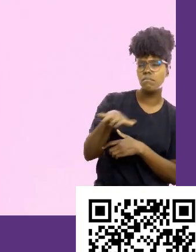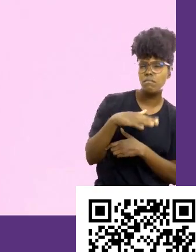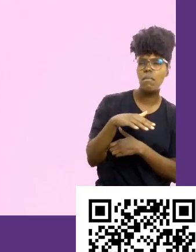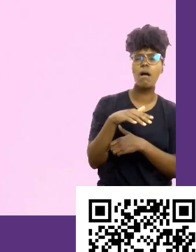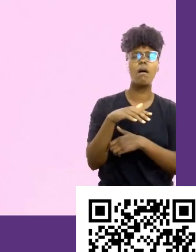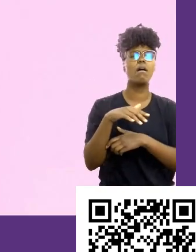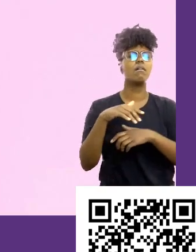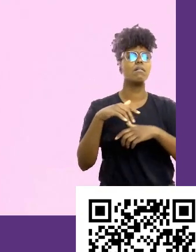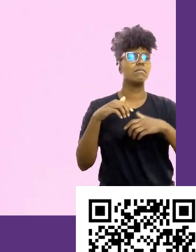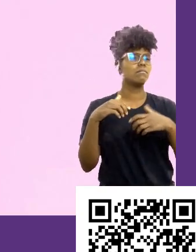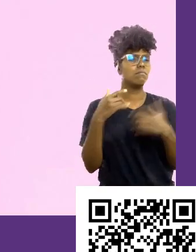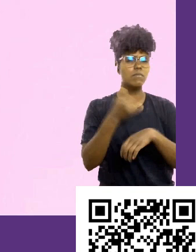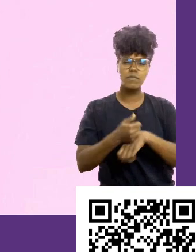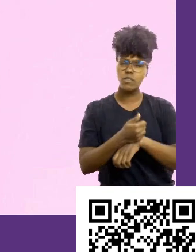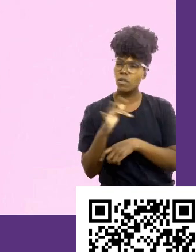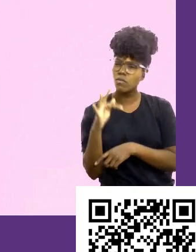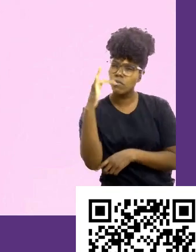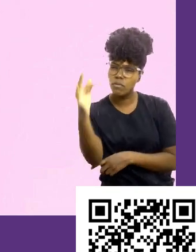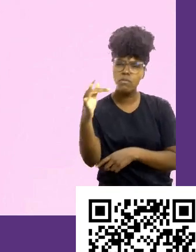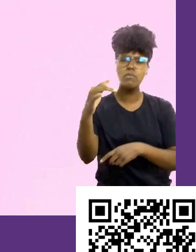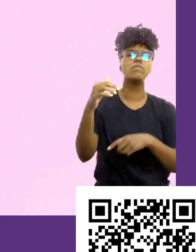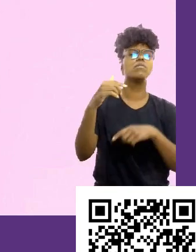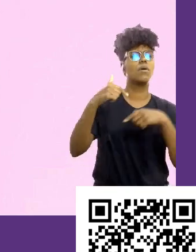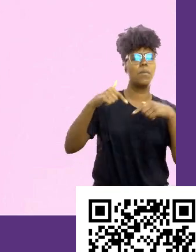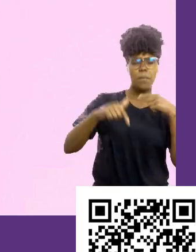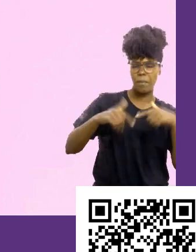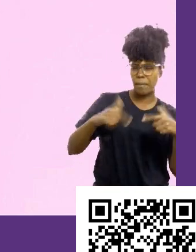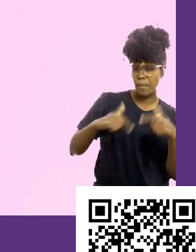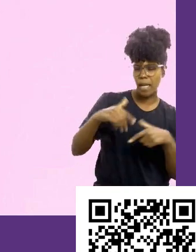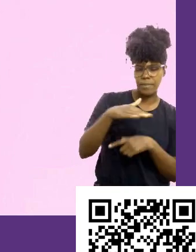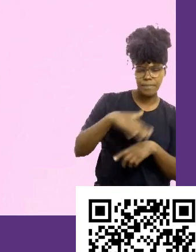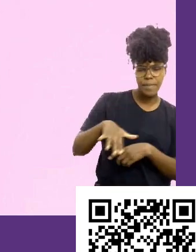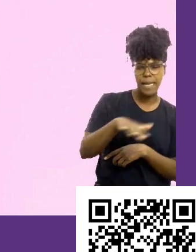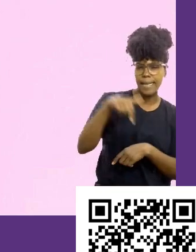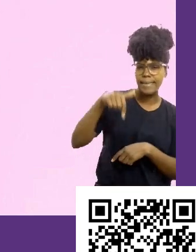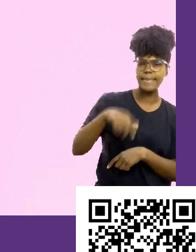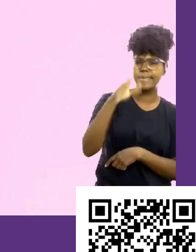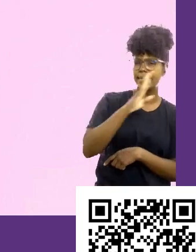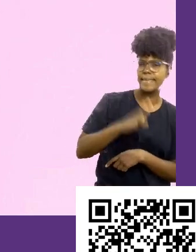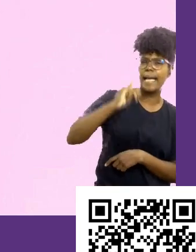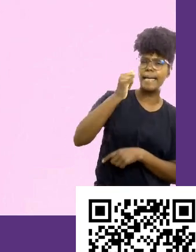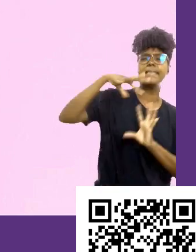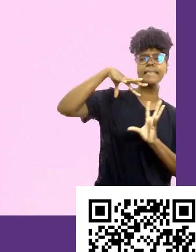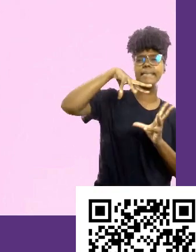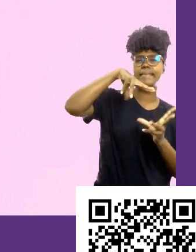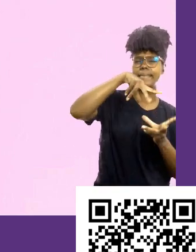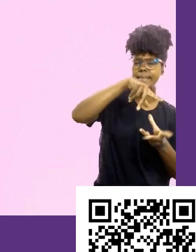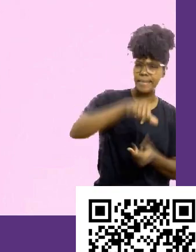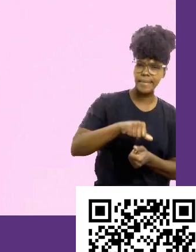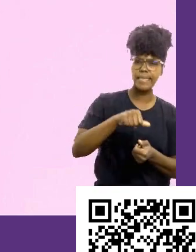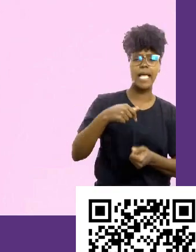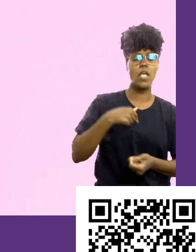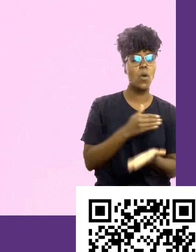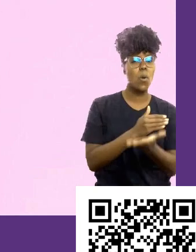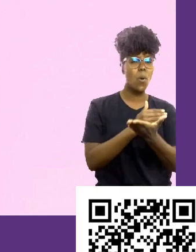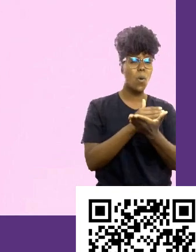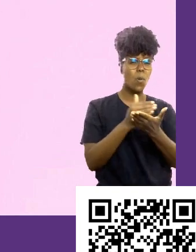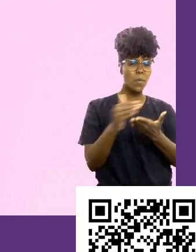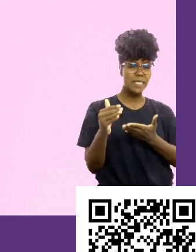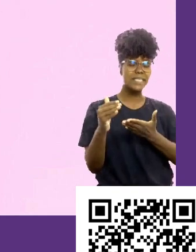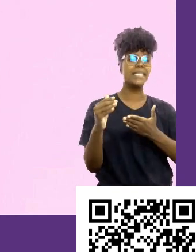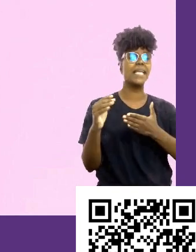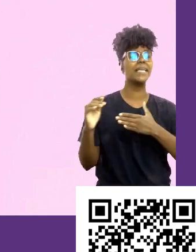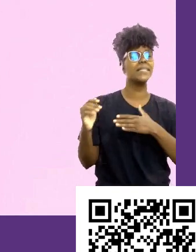oportunidades de emprego, mercado nacional e internacional. Eu comecei a minha carreira na indústria de óleo e gás, lá na Sub-Sea